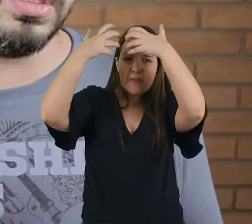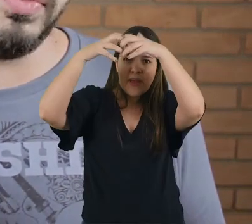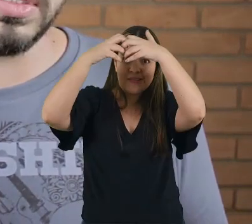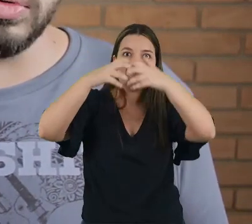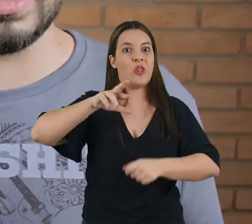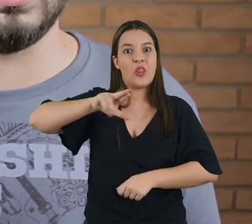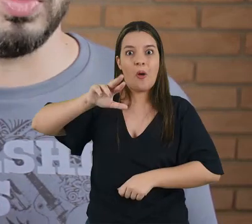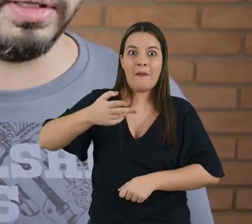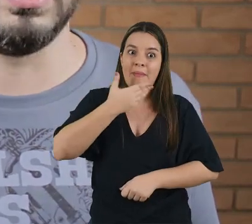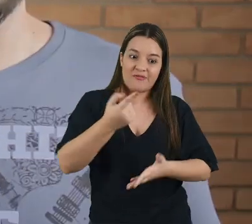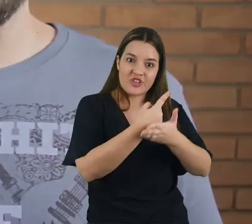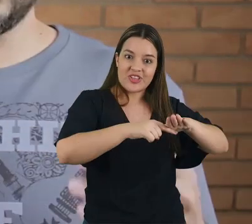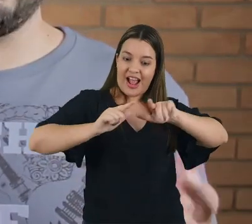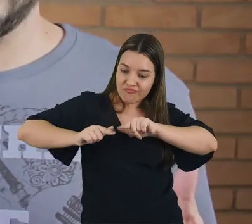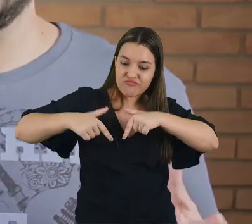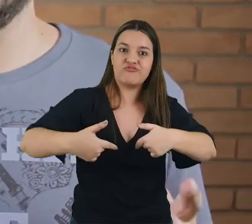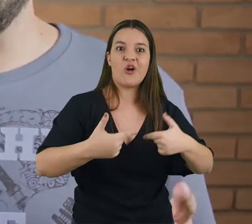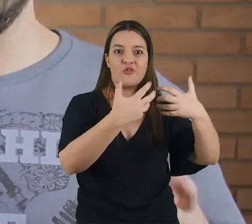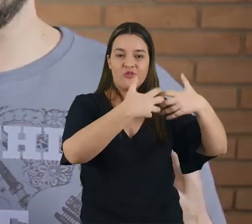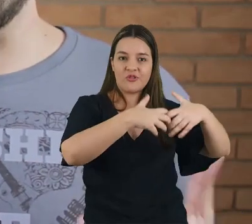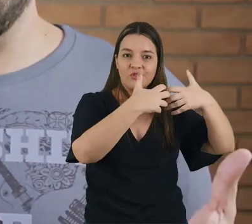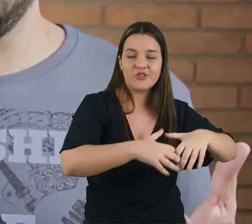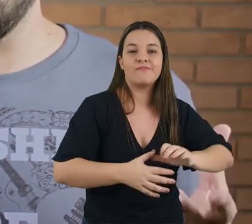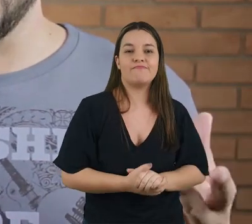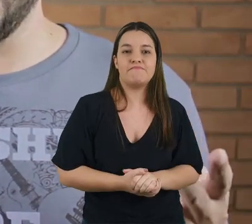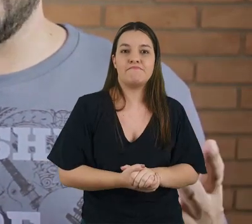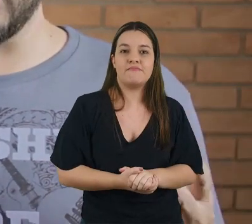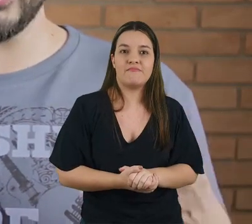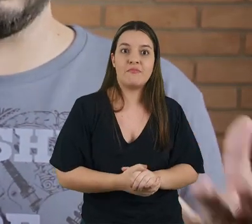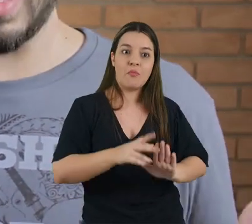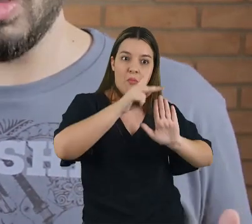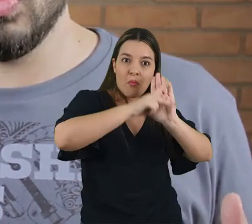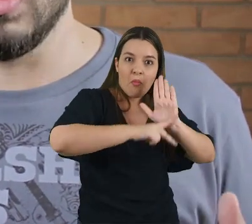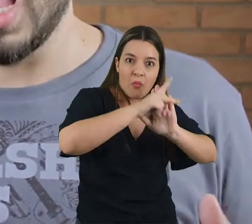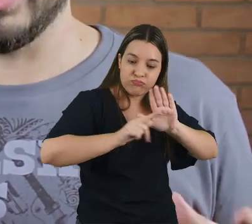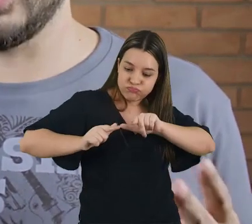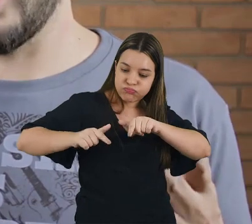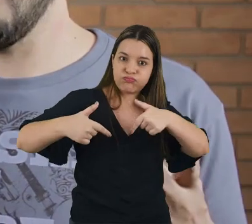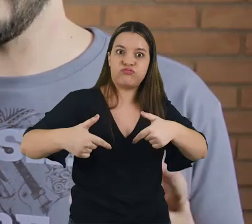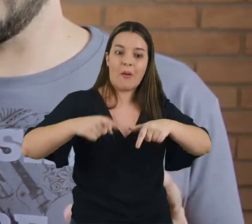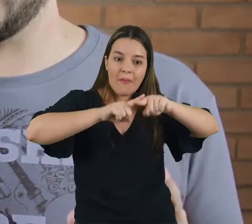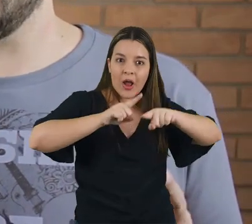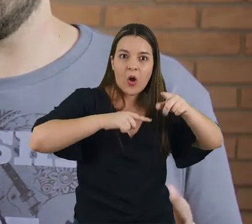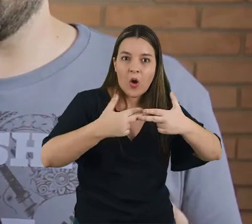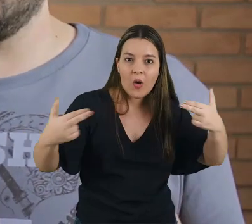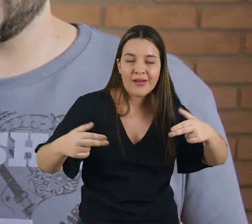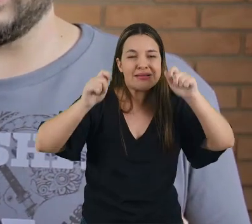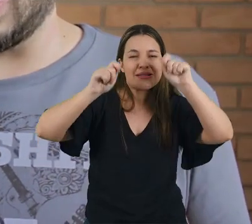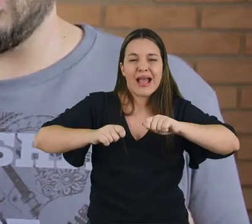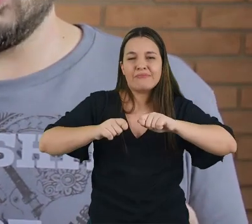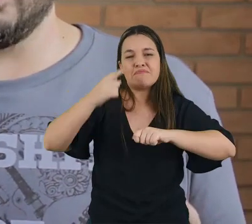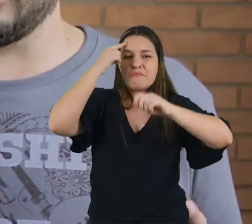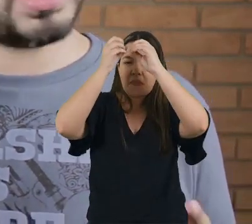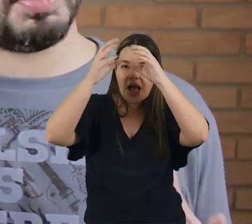design thinking, que deveria ser um design doing. Quando a gente pensa então em design como projetar algo, a gente vai imaginar que você pode